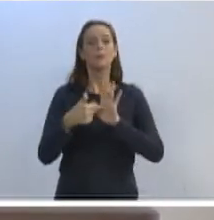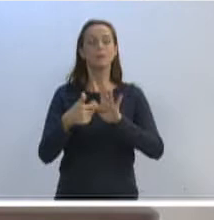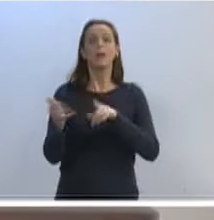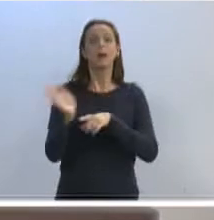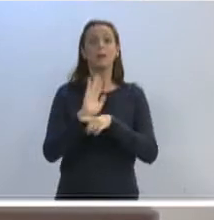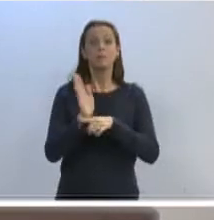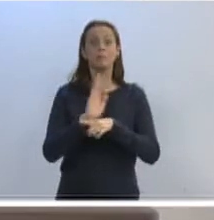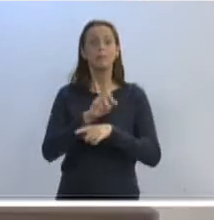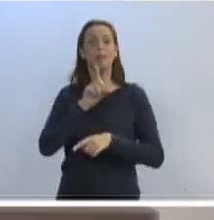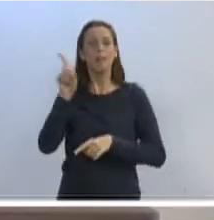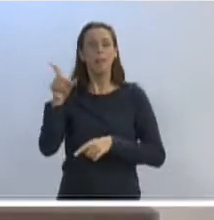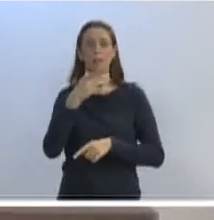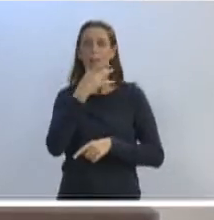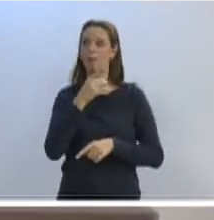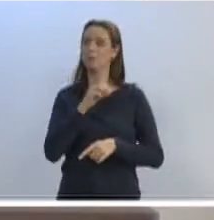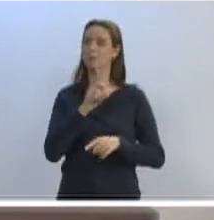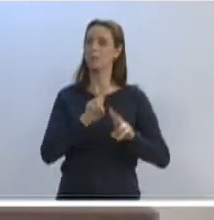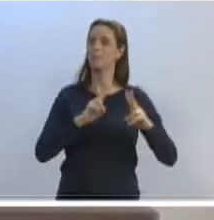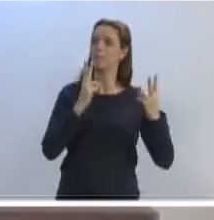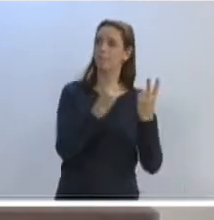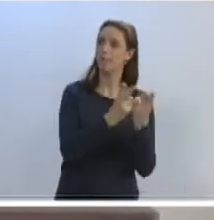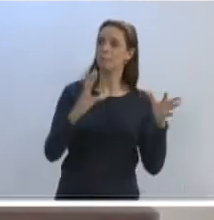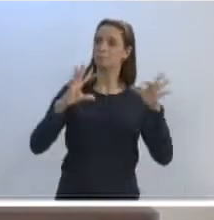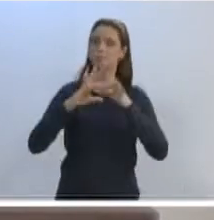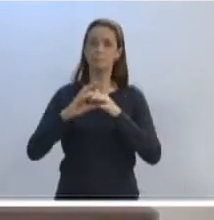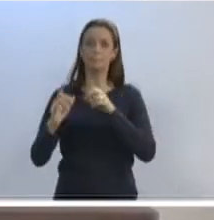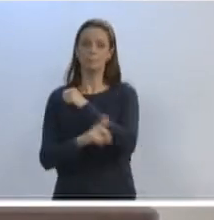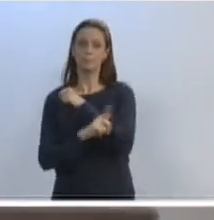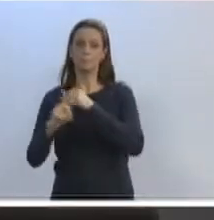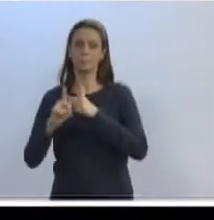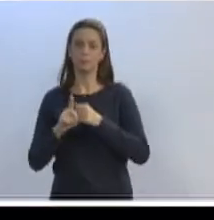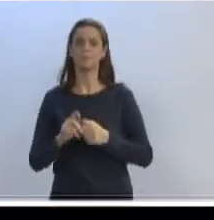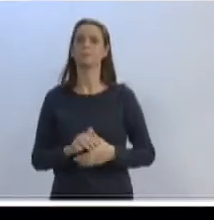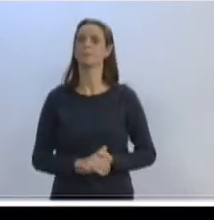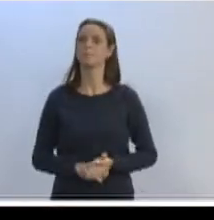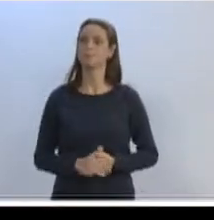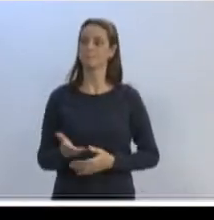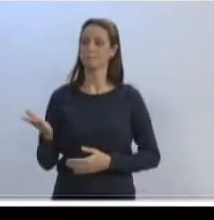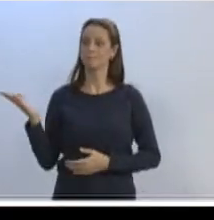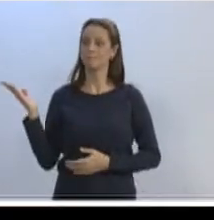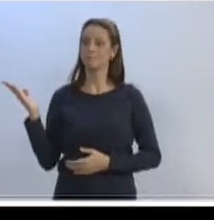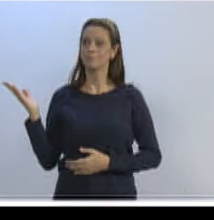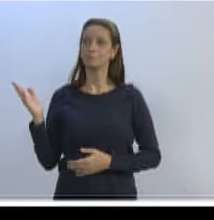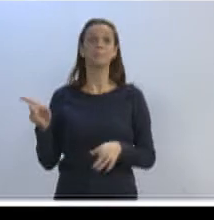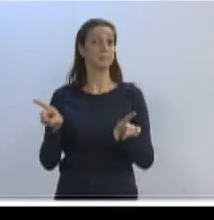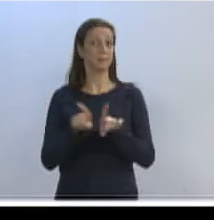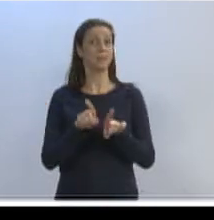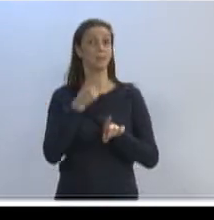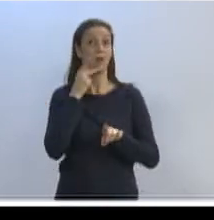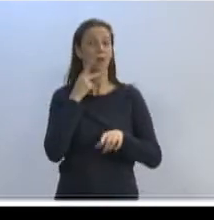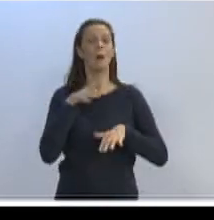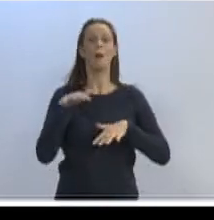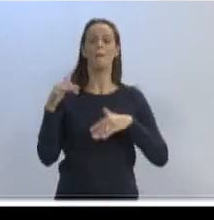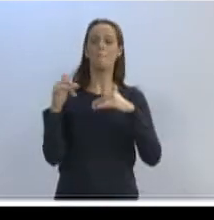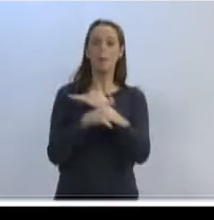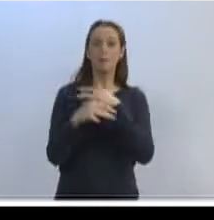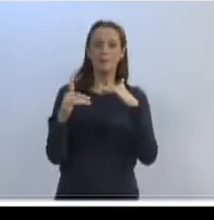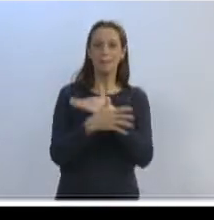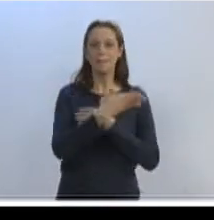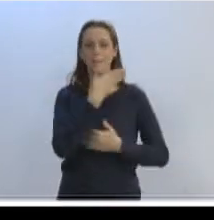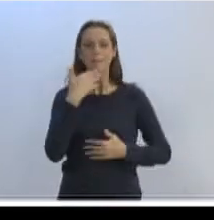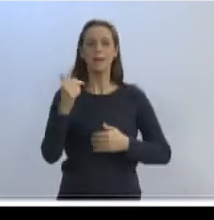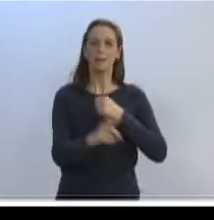Ligação Velha Garcia, eu acho, se eu não me engano, não vou deixar de falar sobre isso. Tem um videozinho ali que fala sobre Para renovar sua mobilidade, investirei na Ligação Velha Garcia,